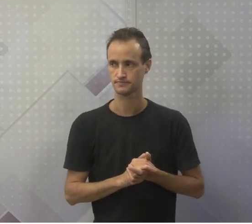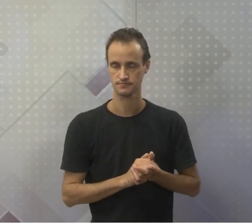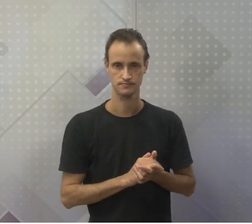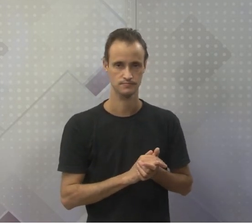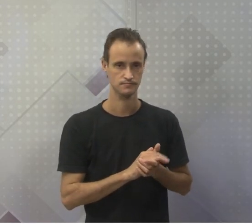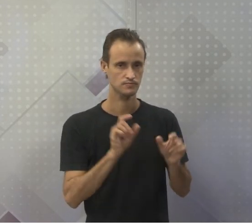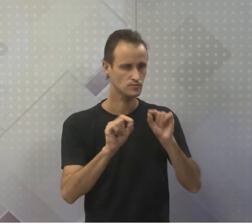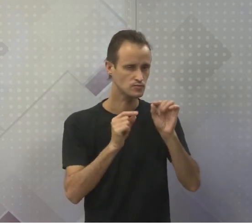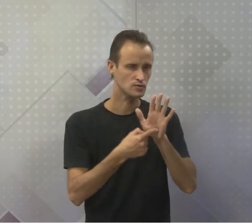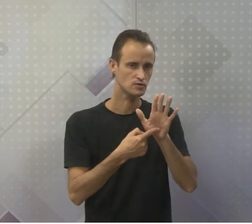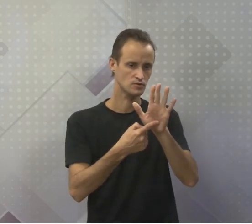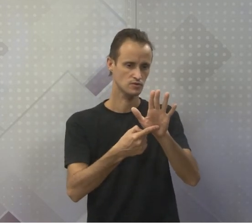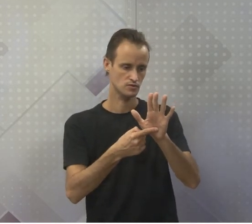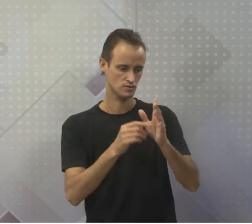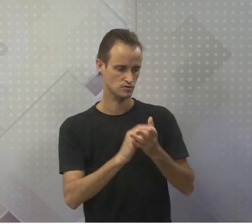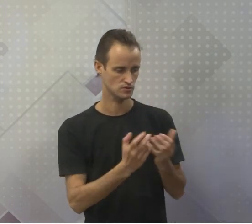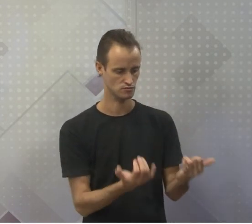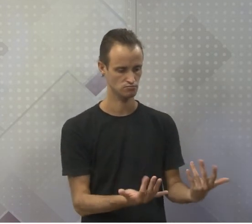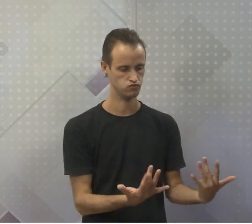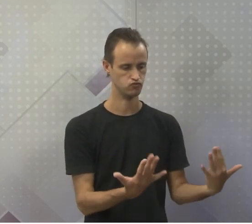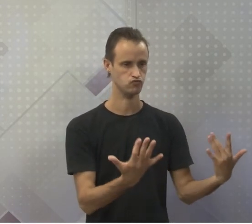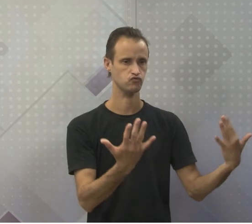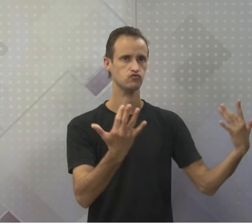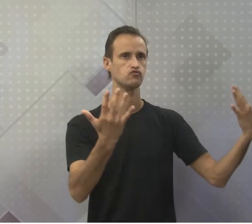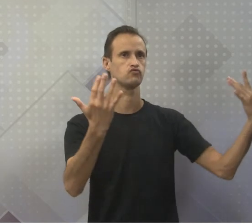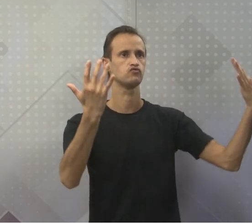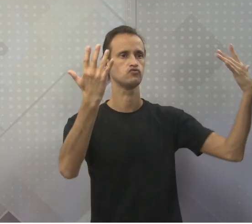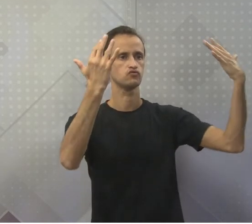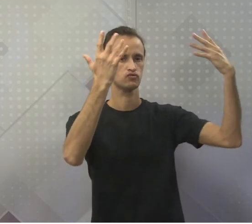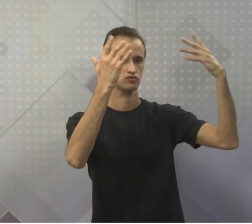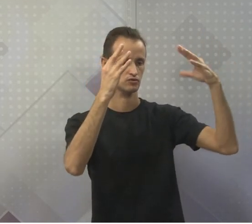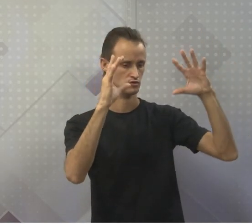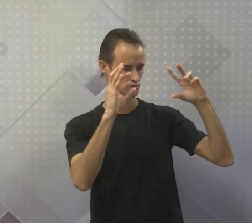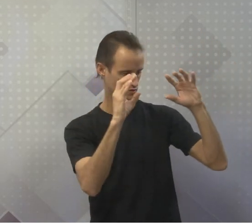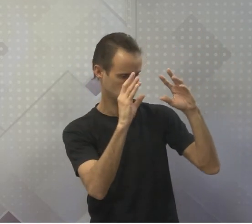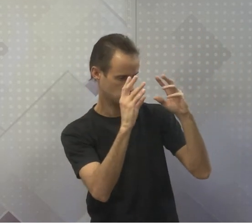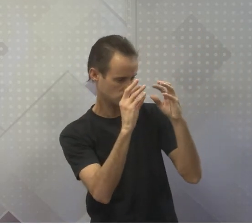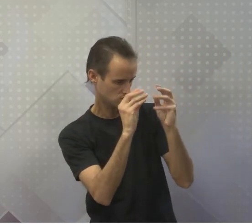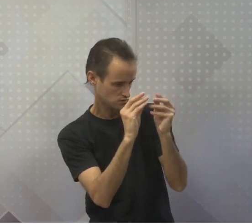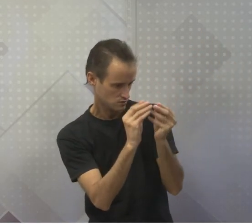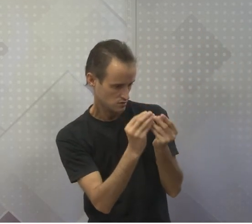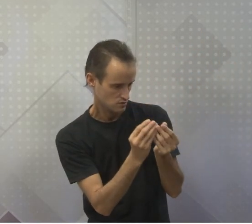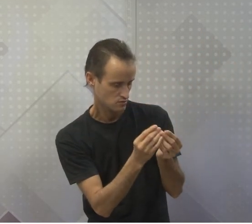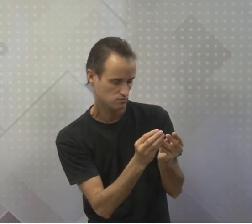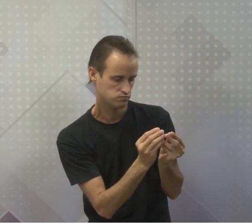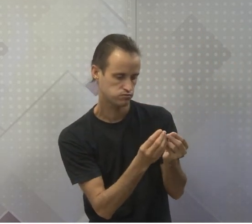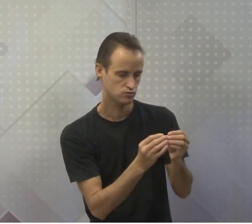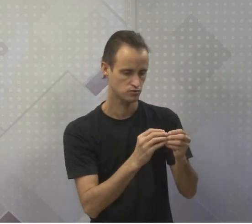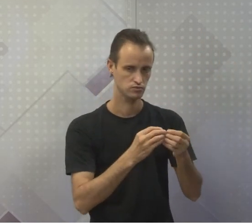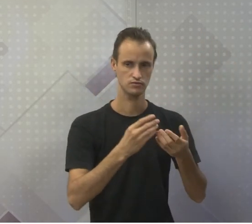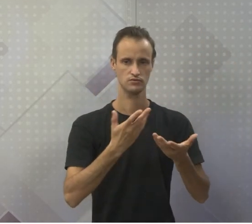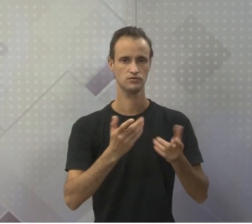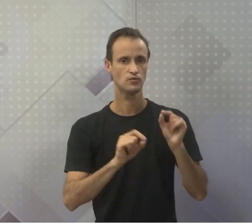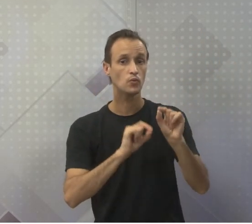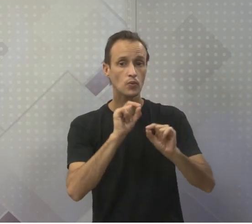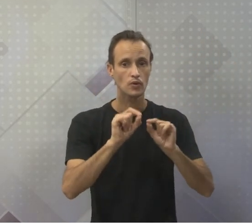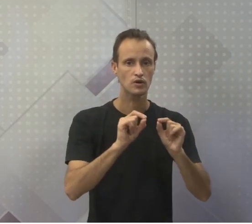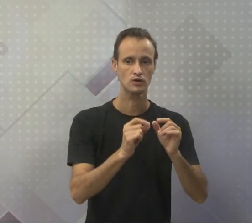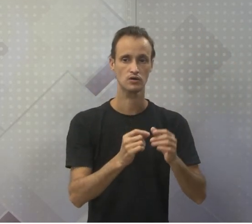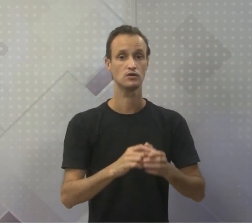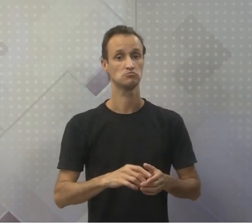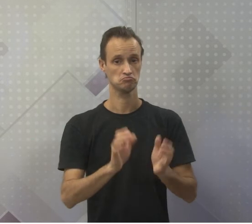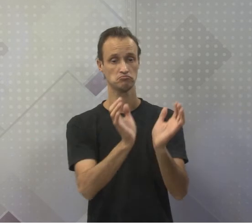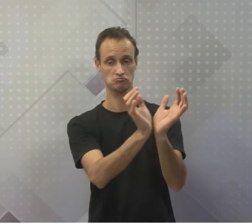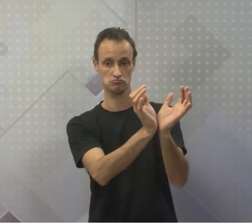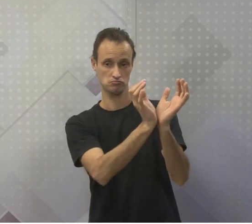mostrou que de gases da natureza primitiva, ele poderia formar moléculas orgânicas. Ganhou o prêmio